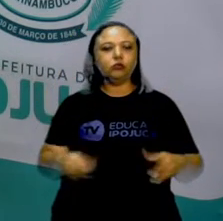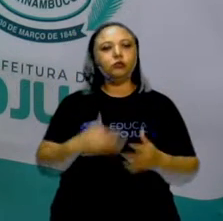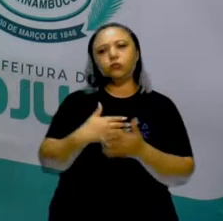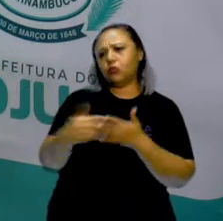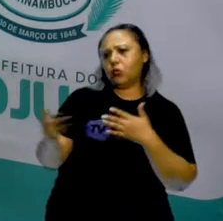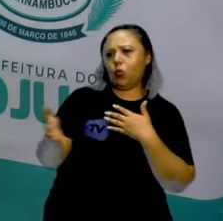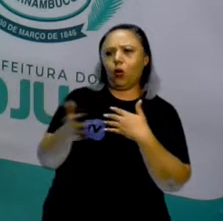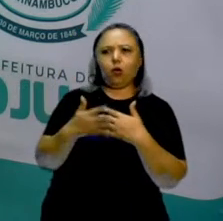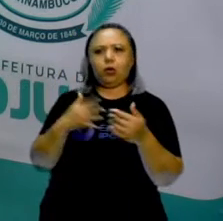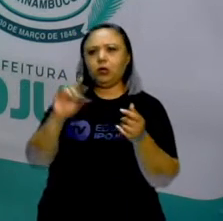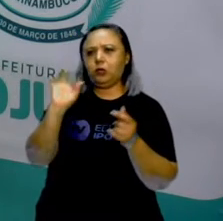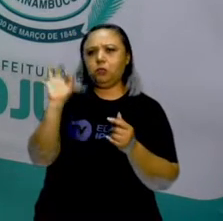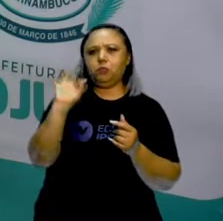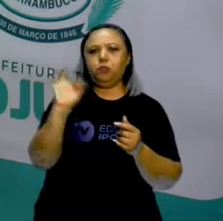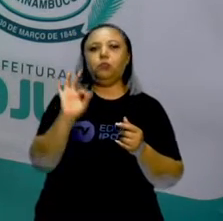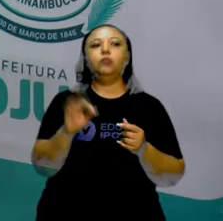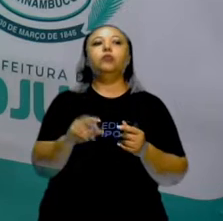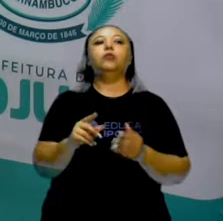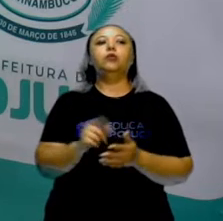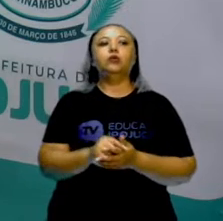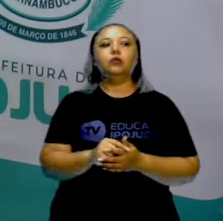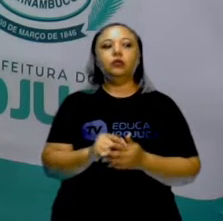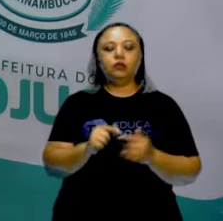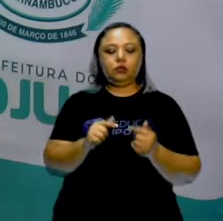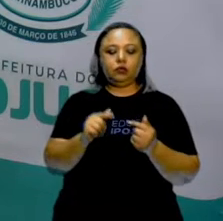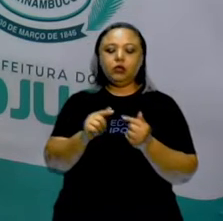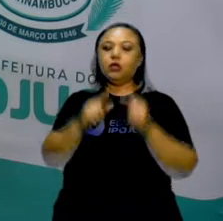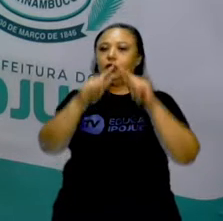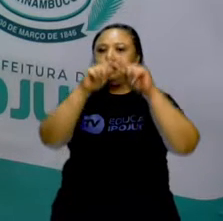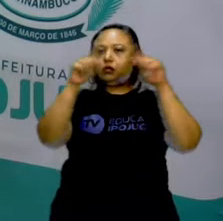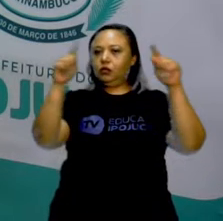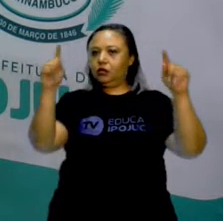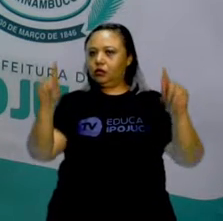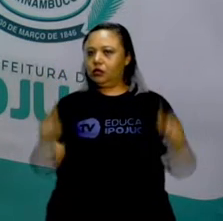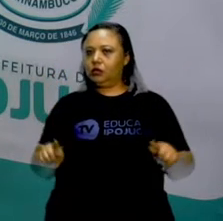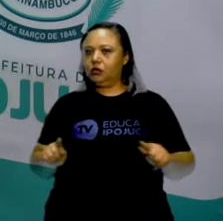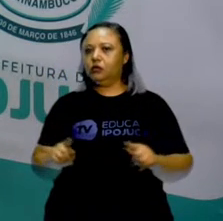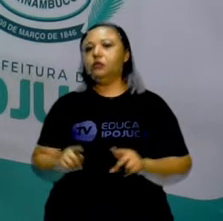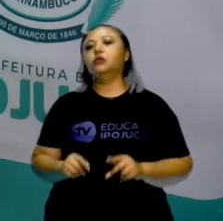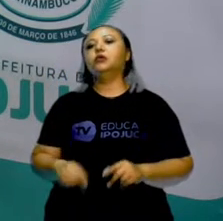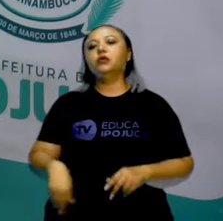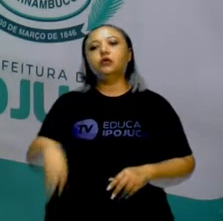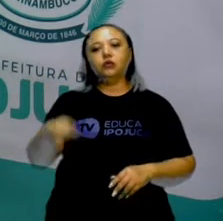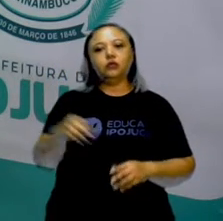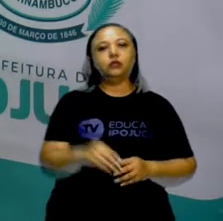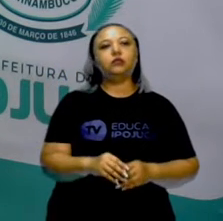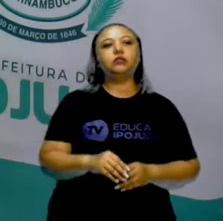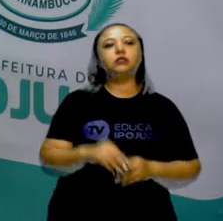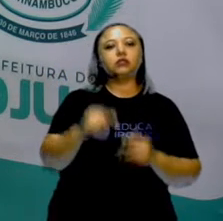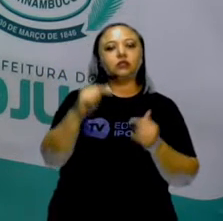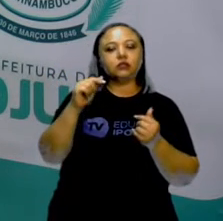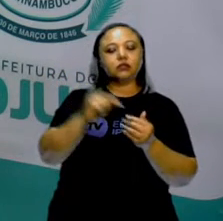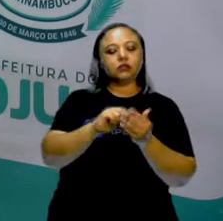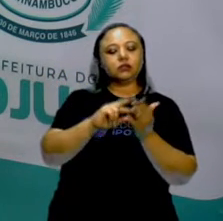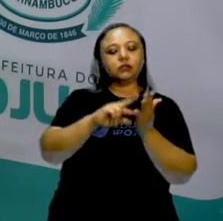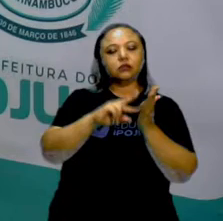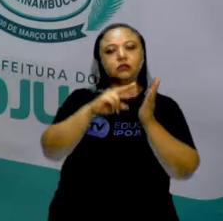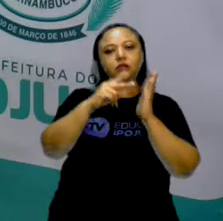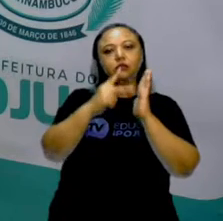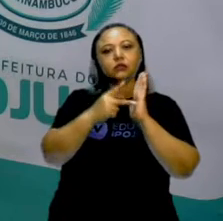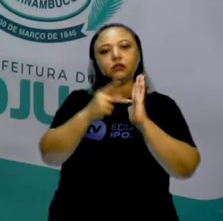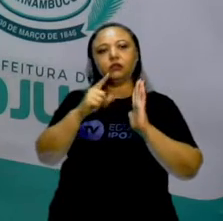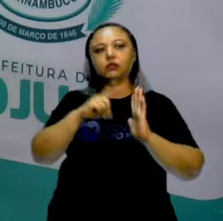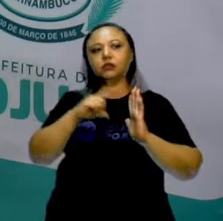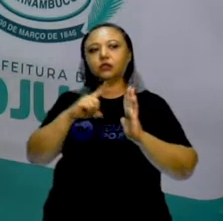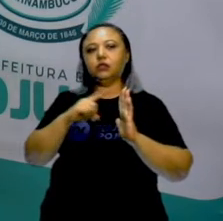mas é um quadrilátero que tem lados e propriedades muito específicas. Também vai variar de